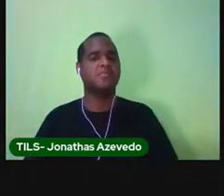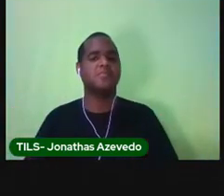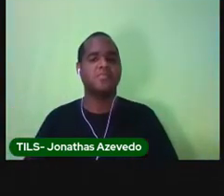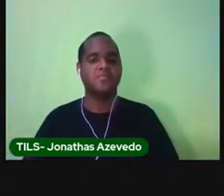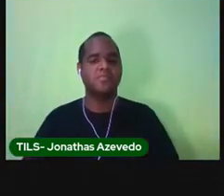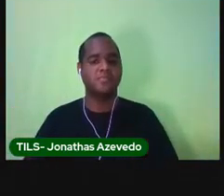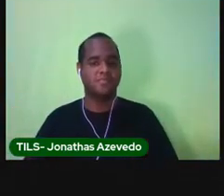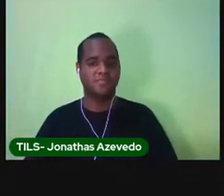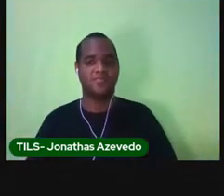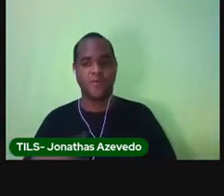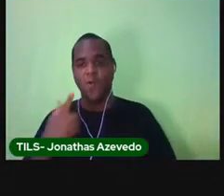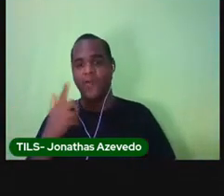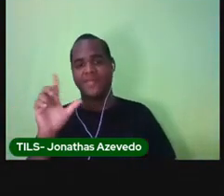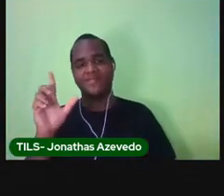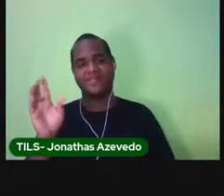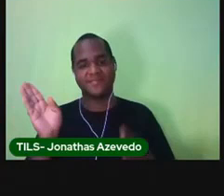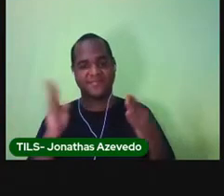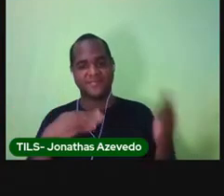Próxima imagem.